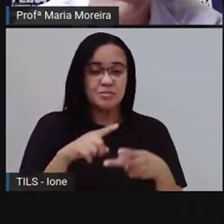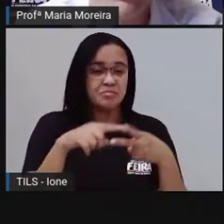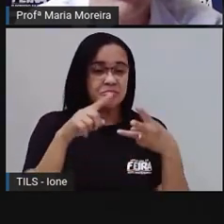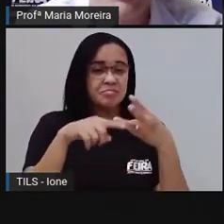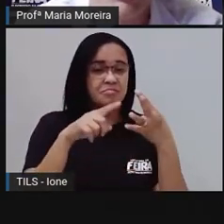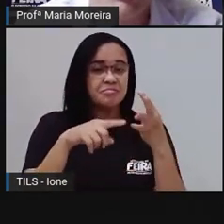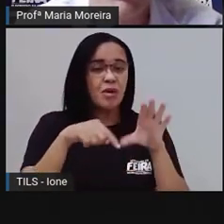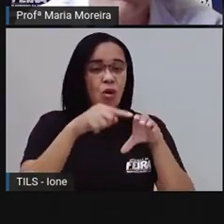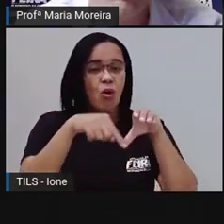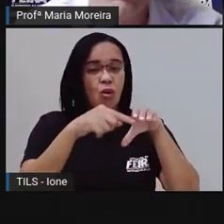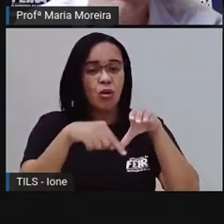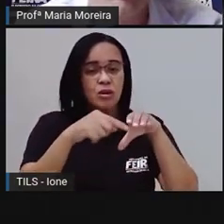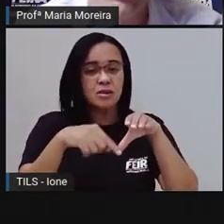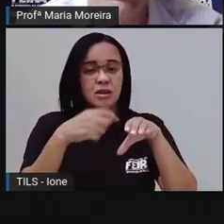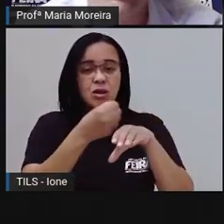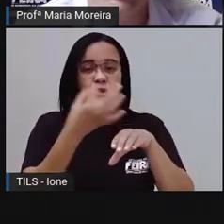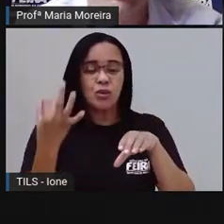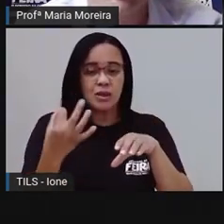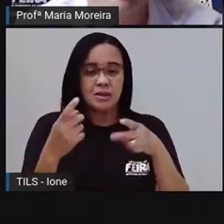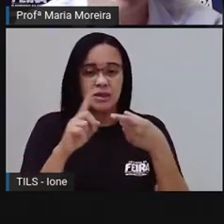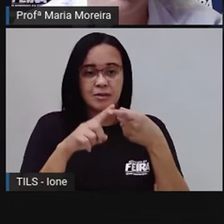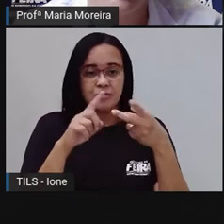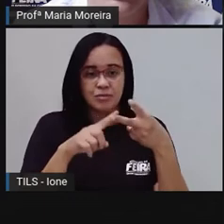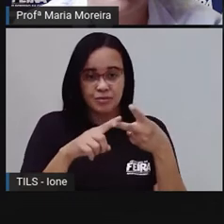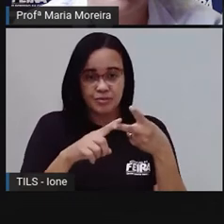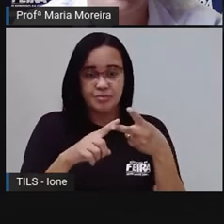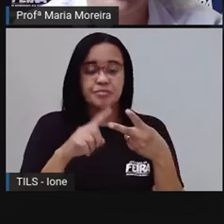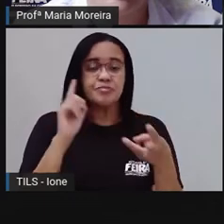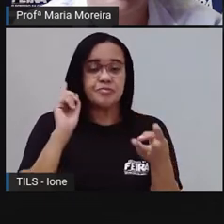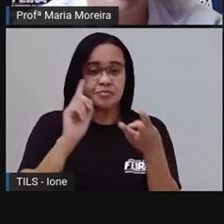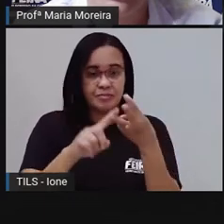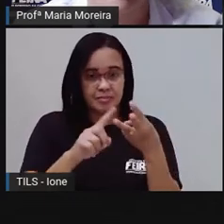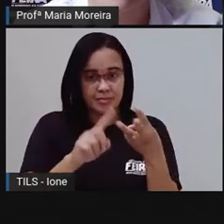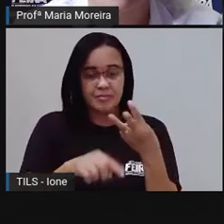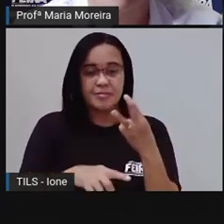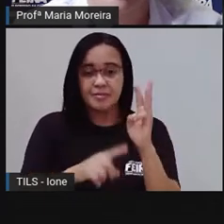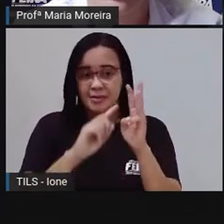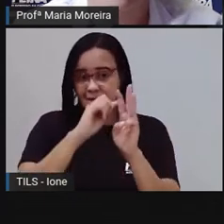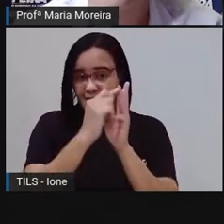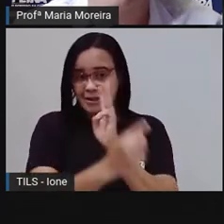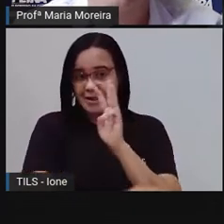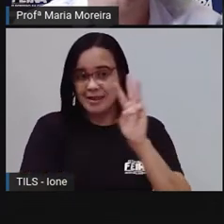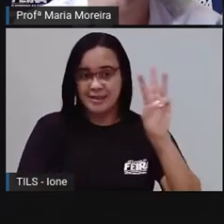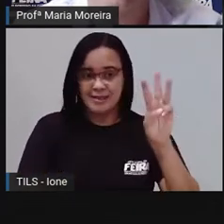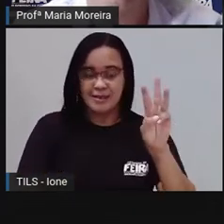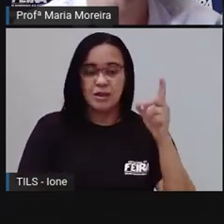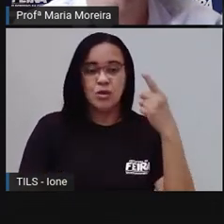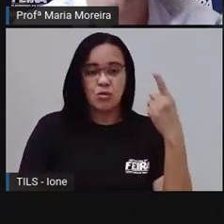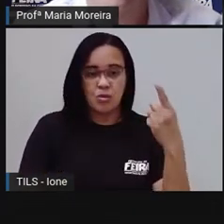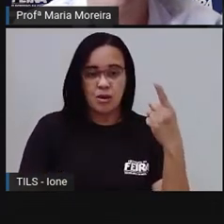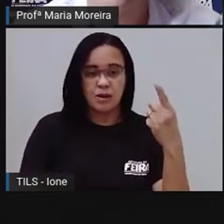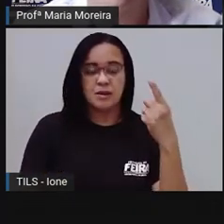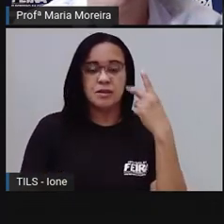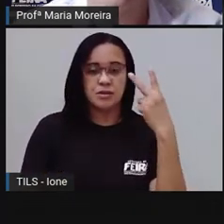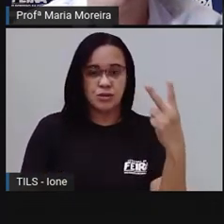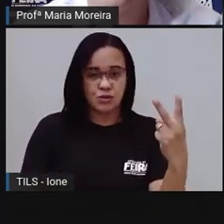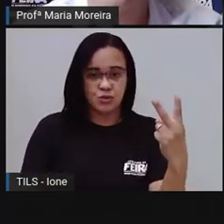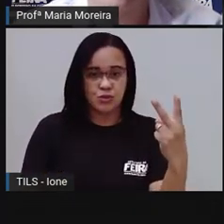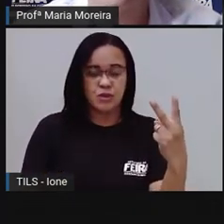Ó, uma, duas, três. Né? Aqui de novo. Uma,